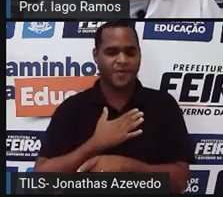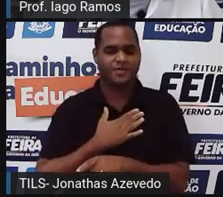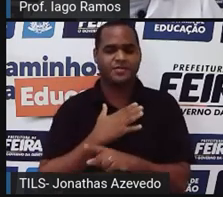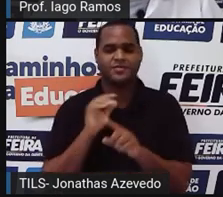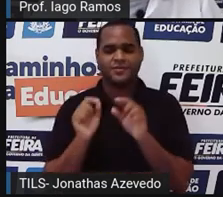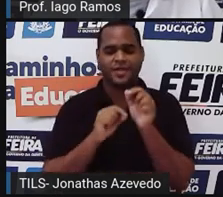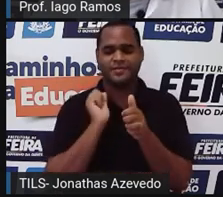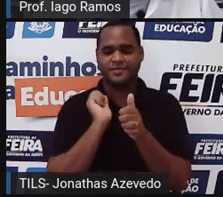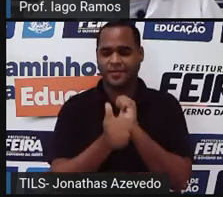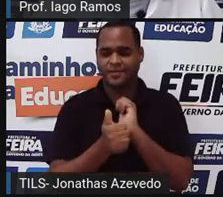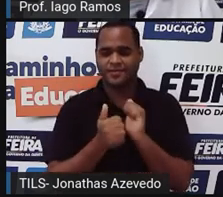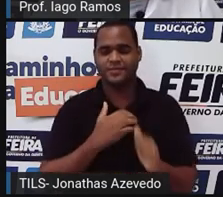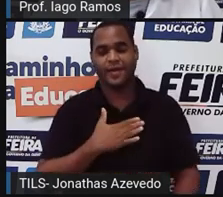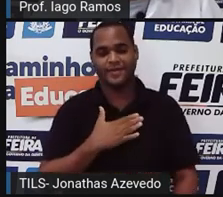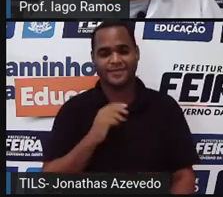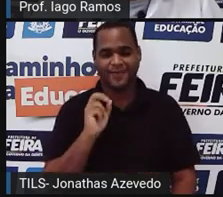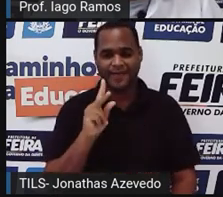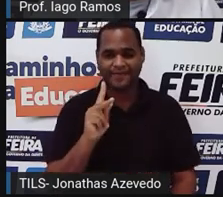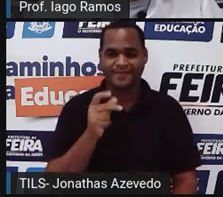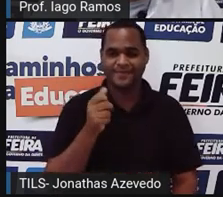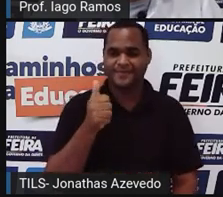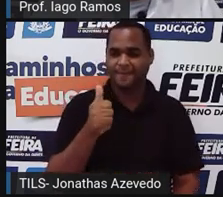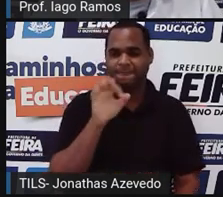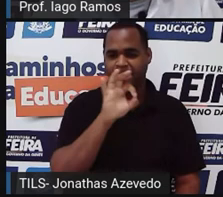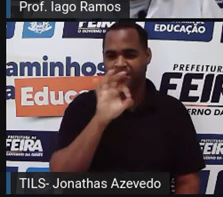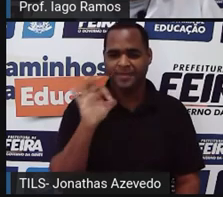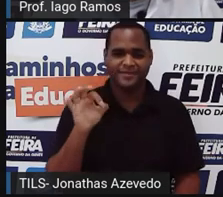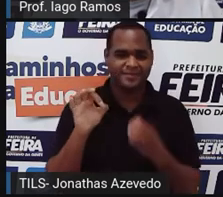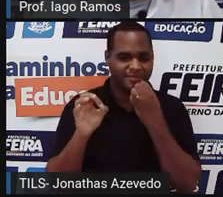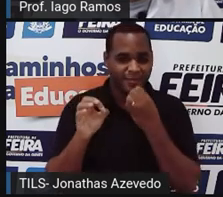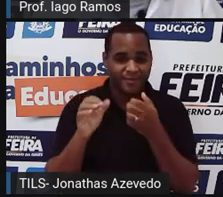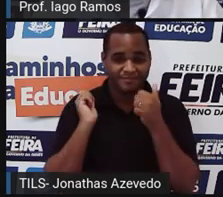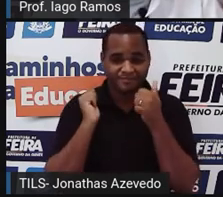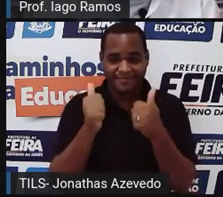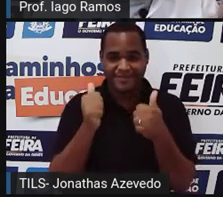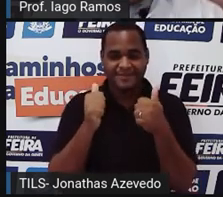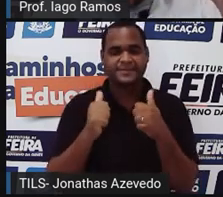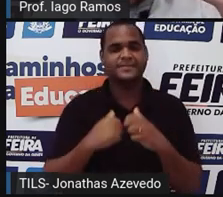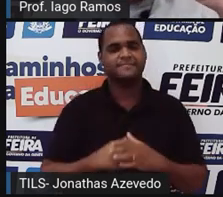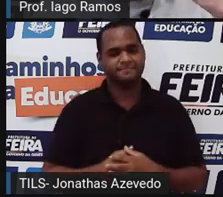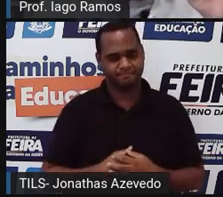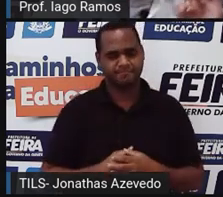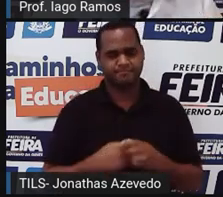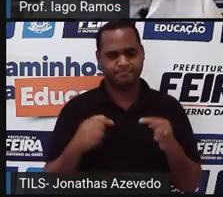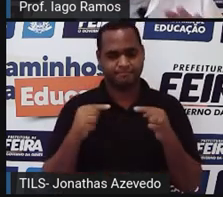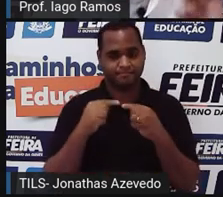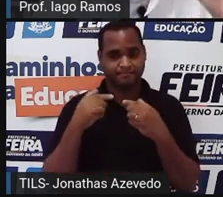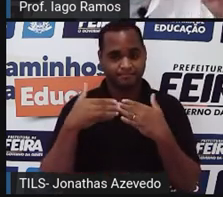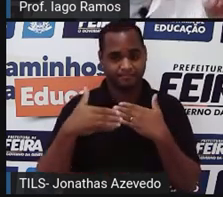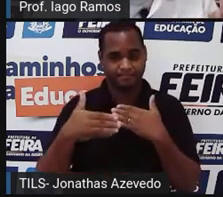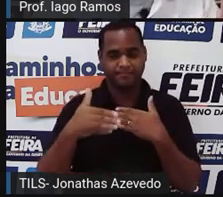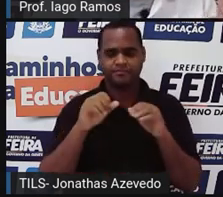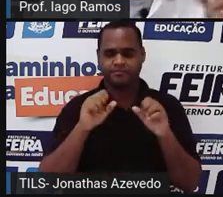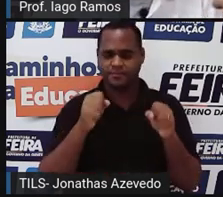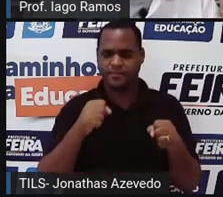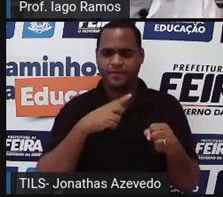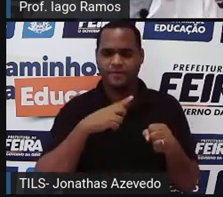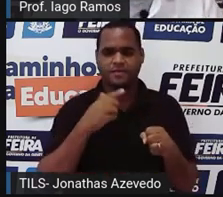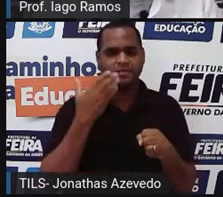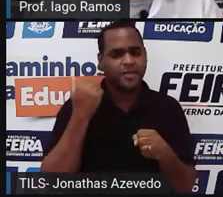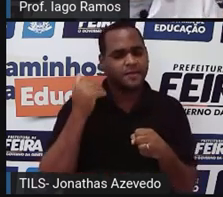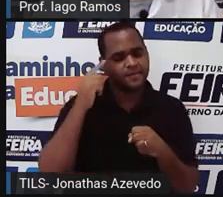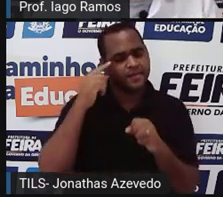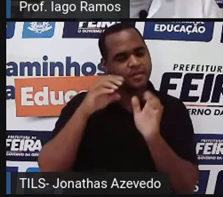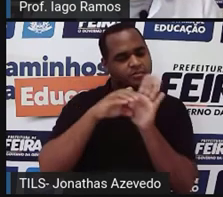de esporte. Tá bom? Beleza? Bacana? Bom, a partir de agora, a gente constrói aquele